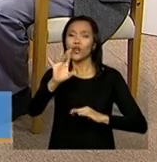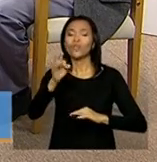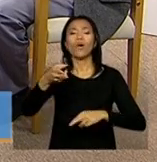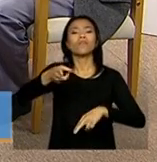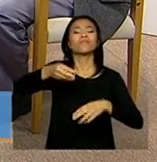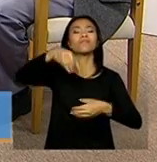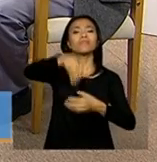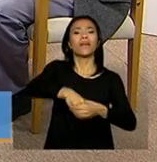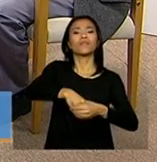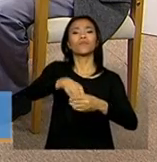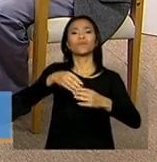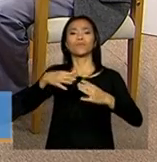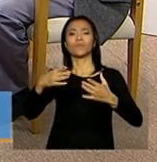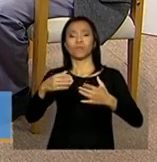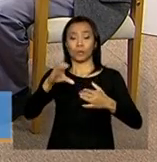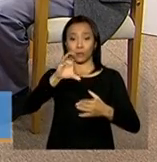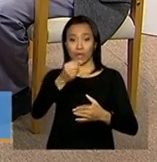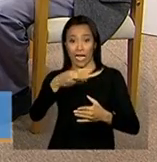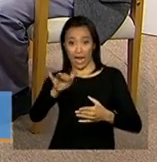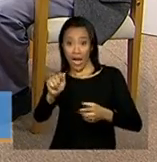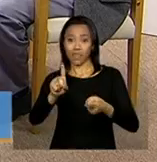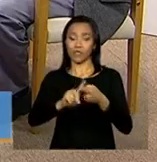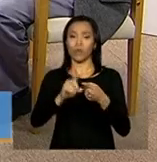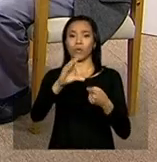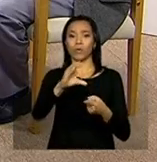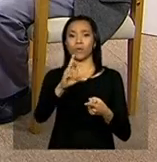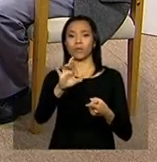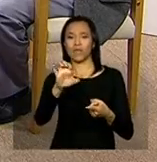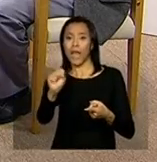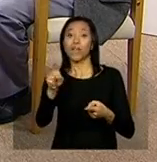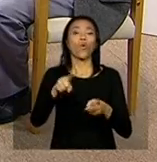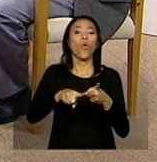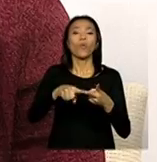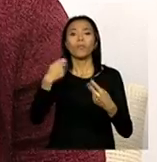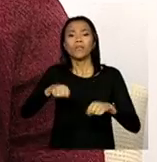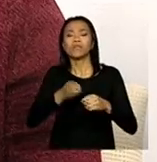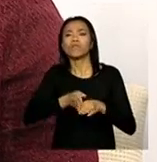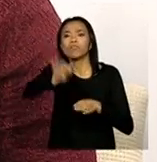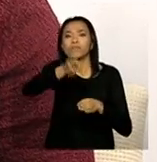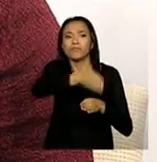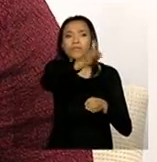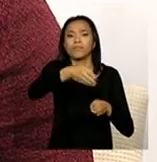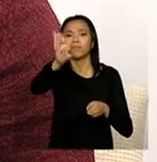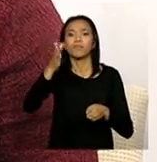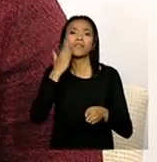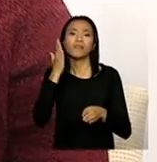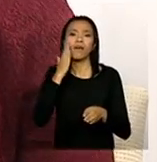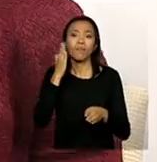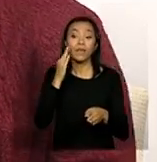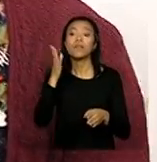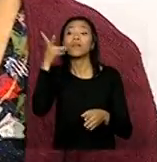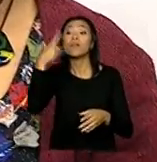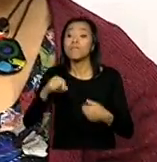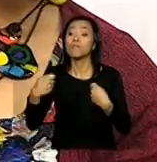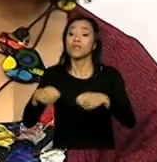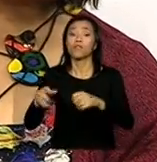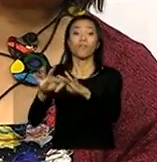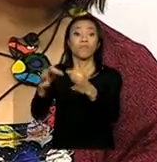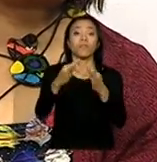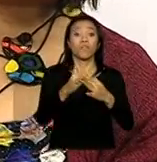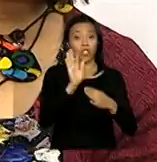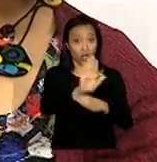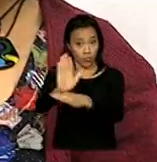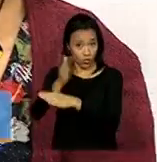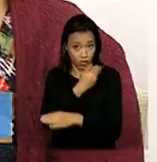dos CRES ou eles estão fazendo, procurando onde está a população que precisa de proteção do Estado? Os profissionais estão